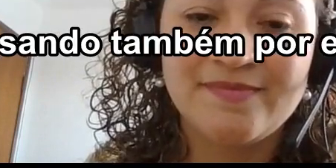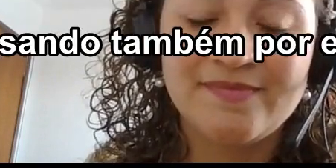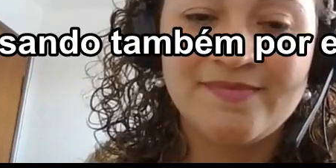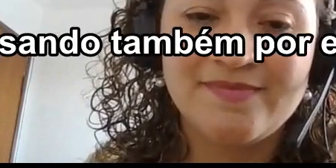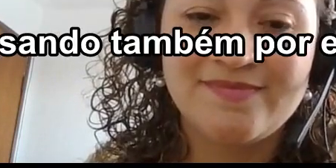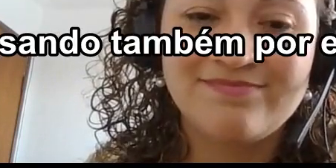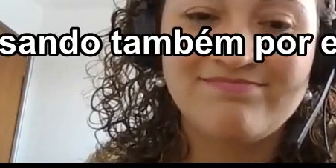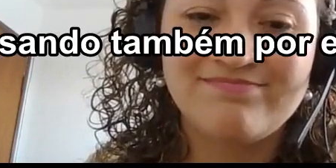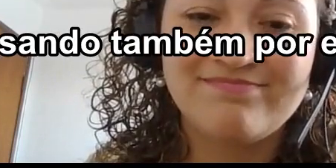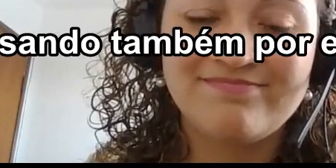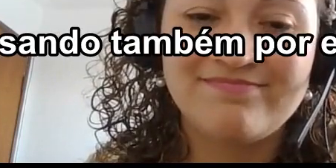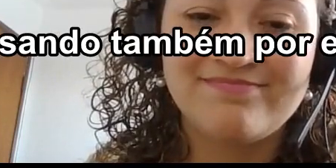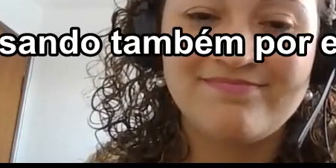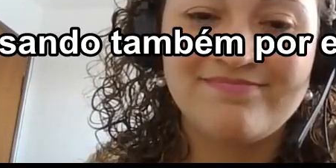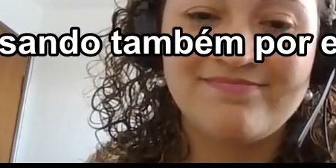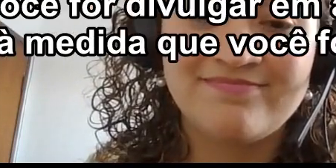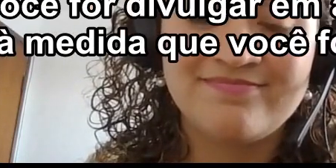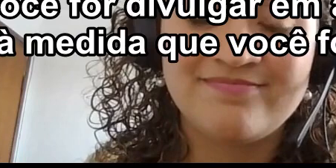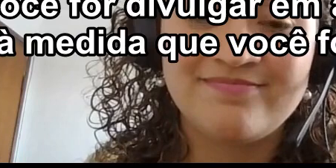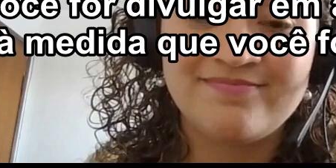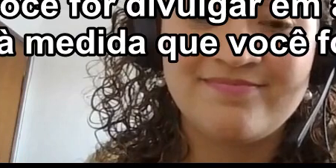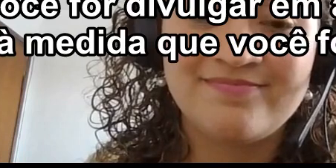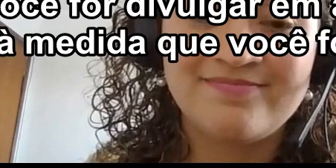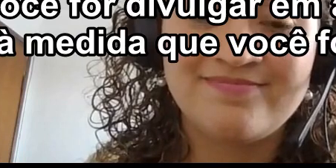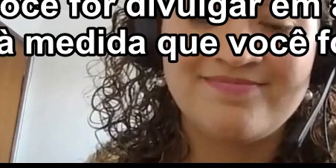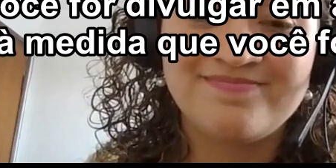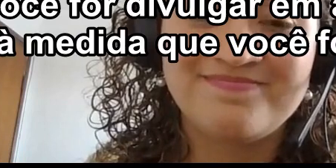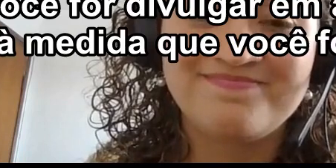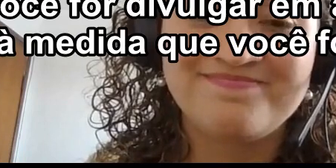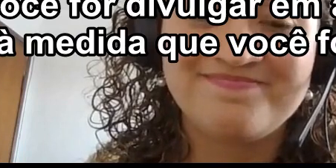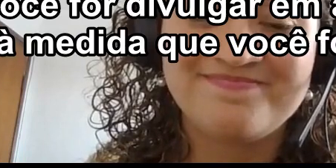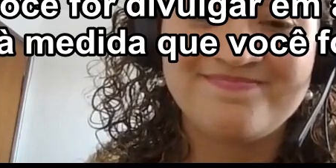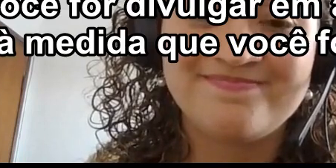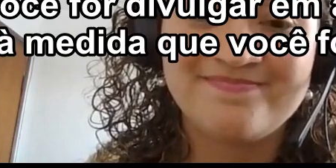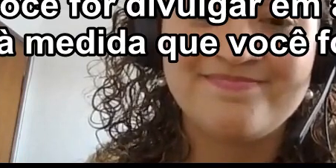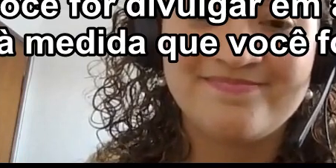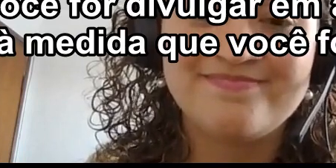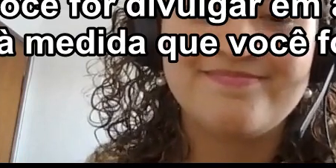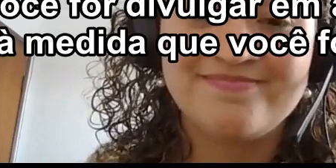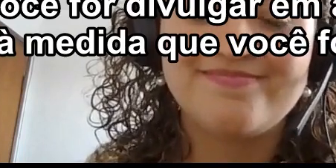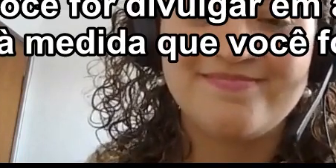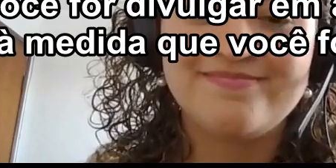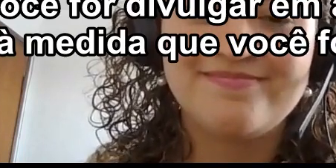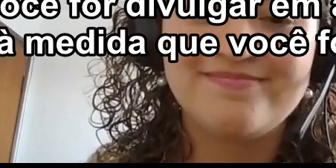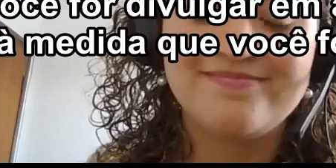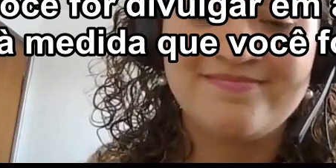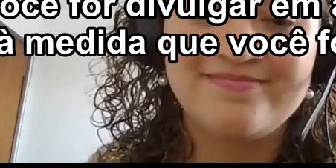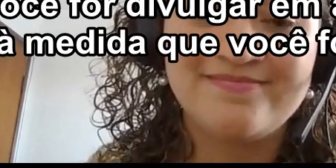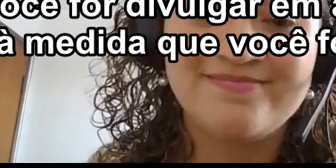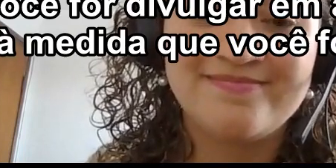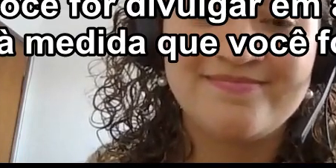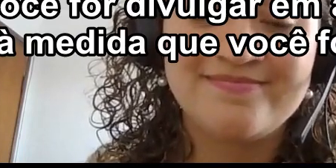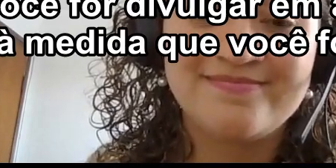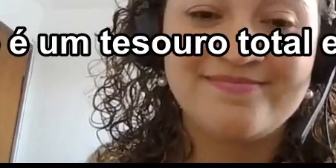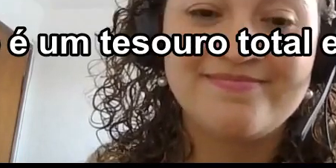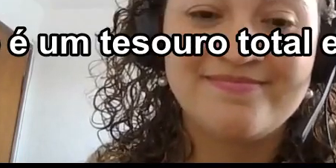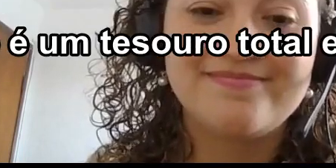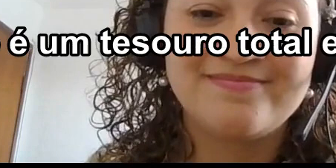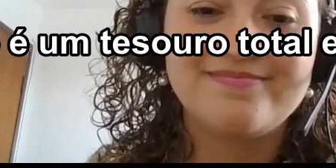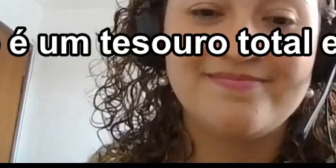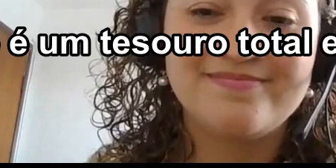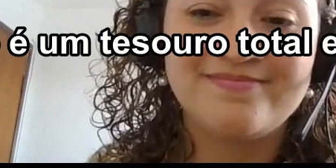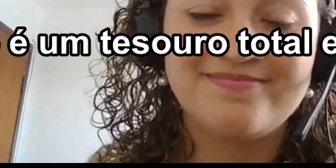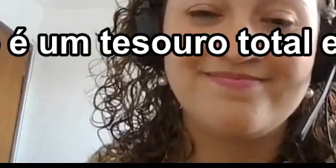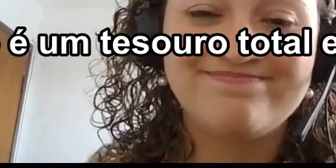eu estou passando também por esse mesmo desafio, se você for divulgar em algum lugar depois, à medida que você for descobrindo, nossa,